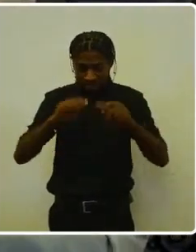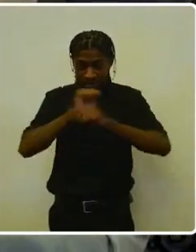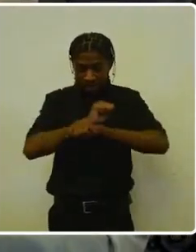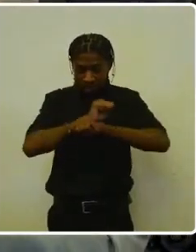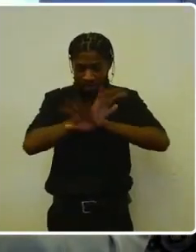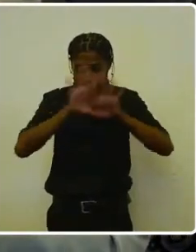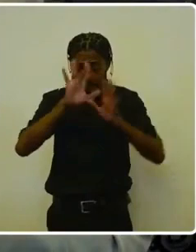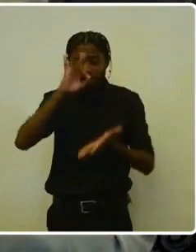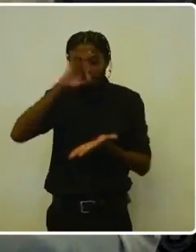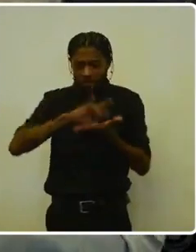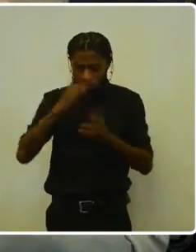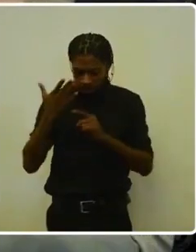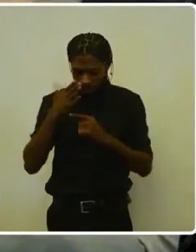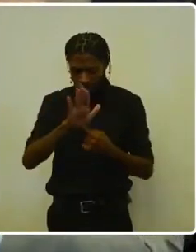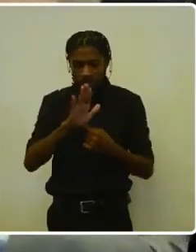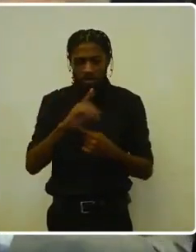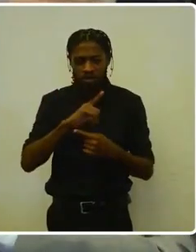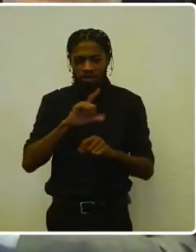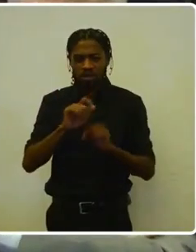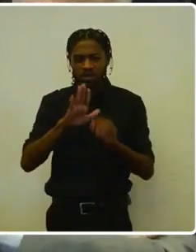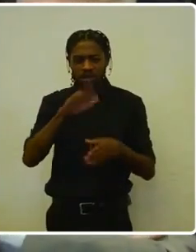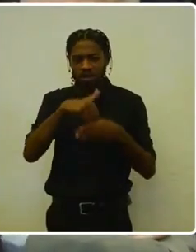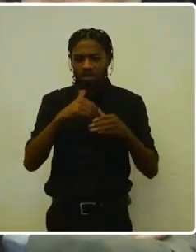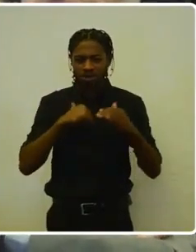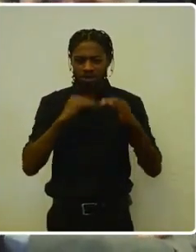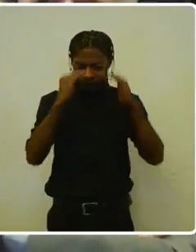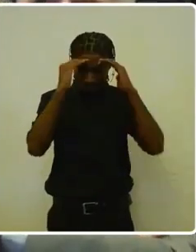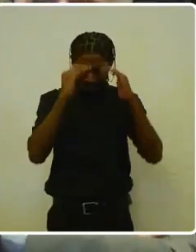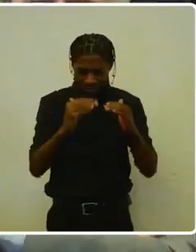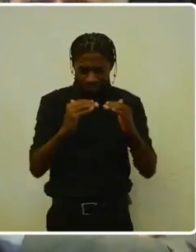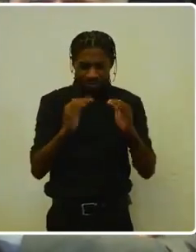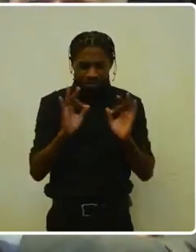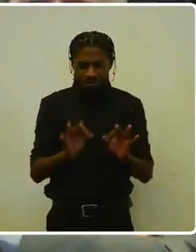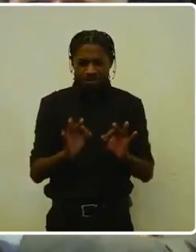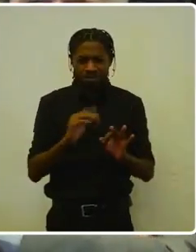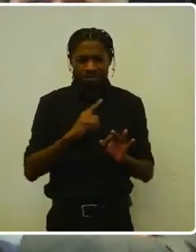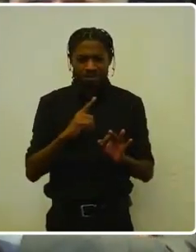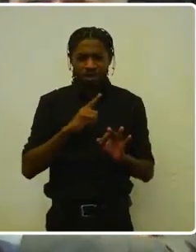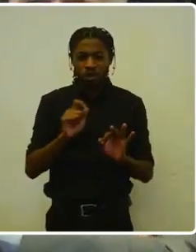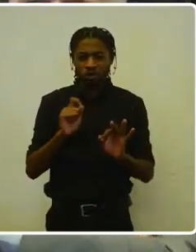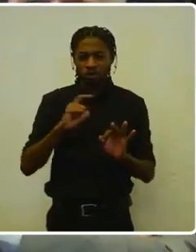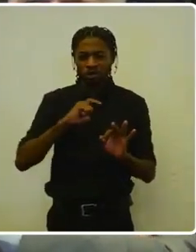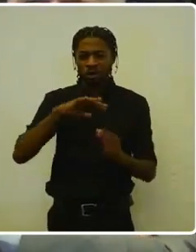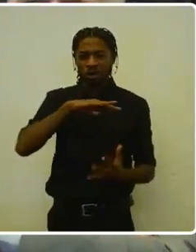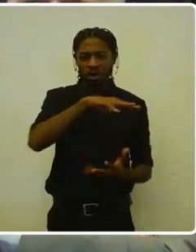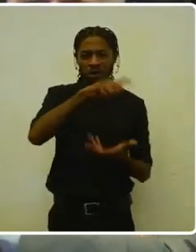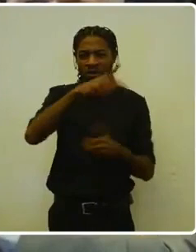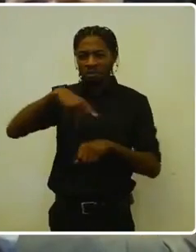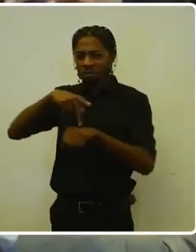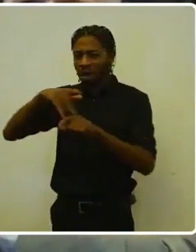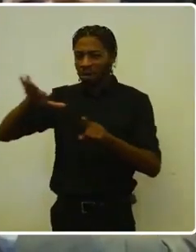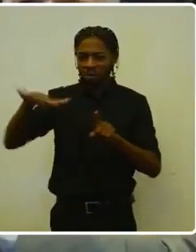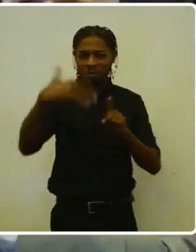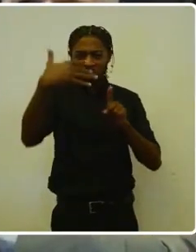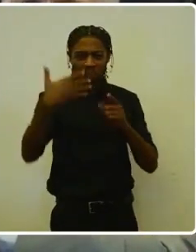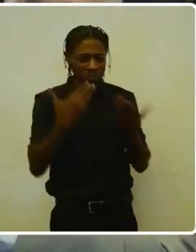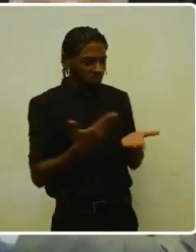nossas eleições respeitadas internacionalmente. E a todos os magistrados,